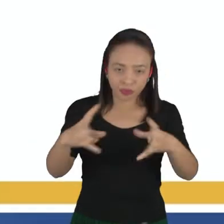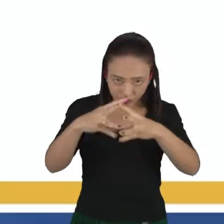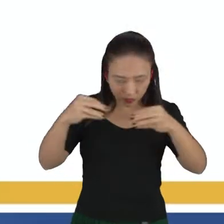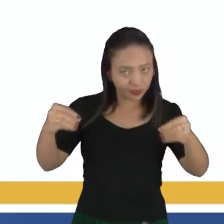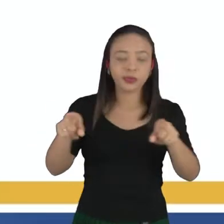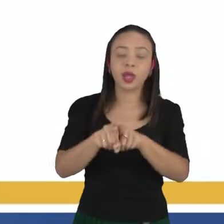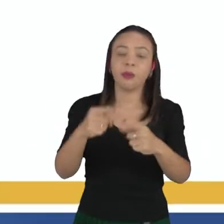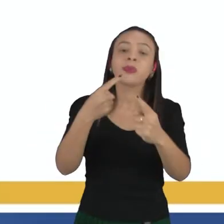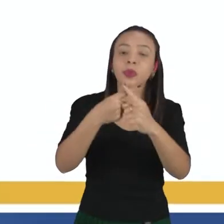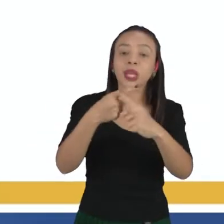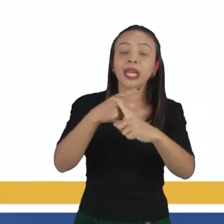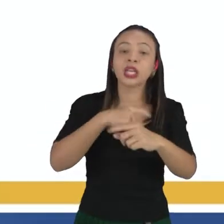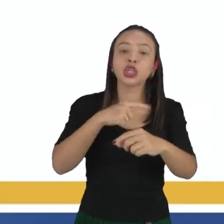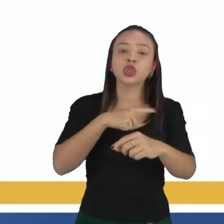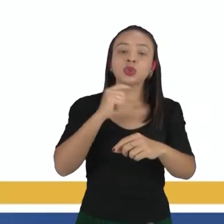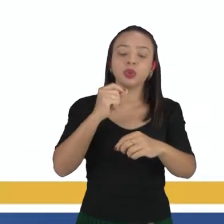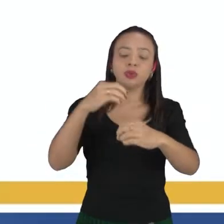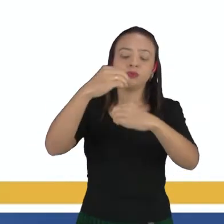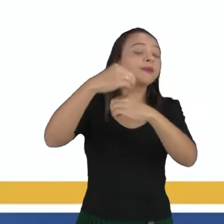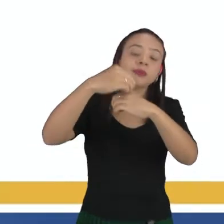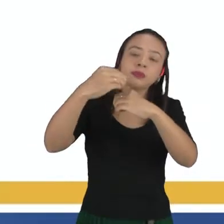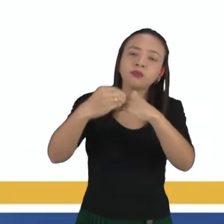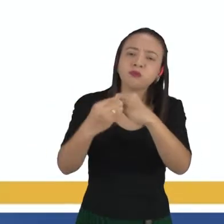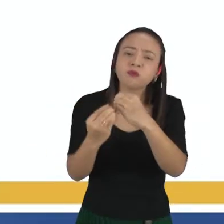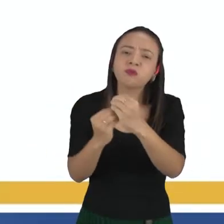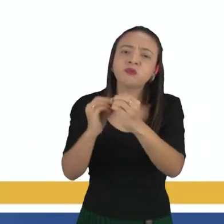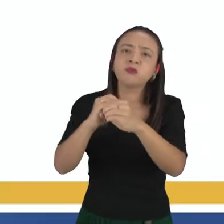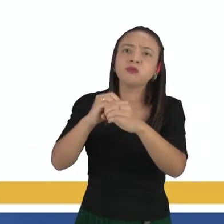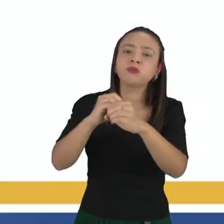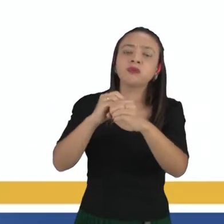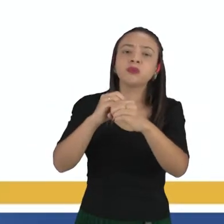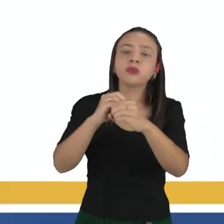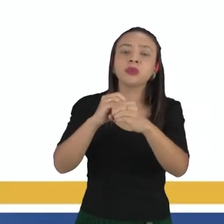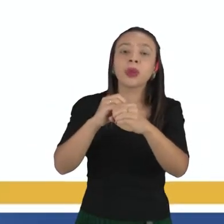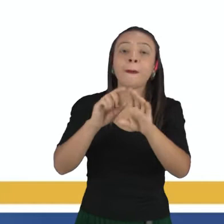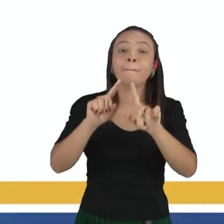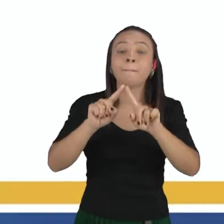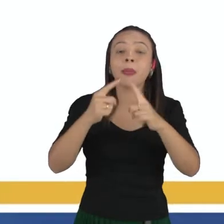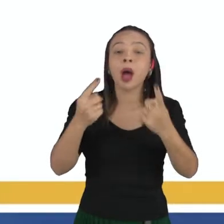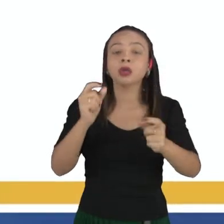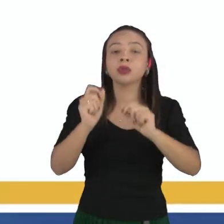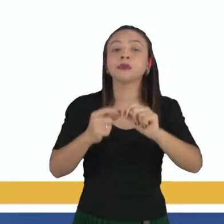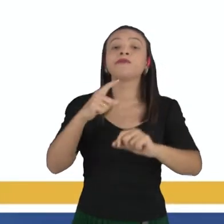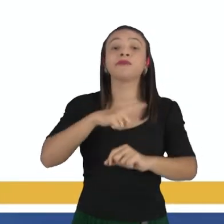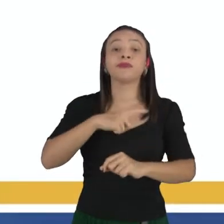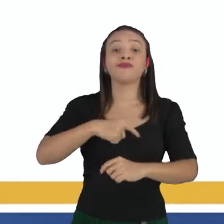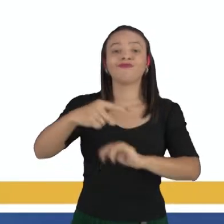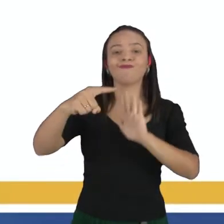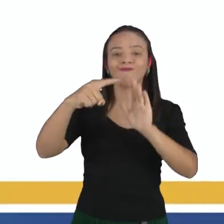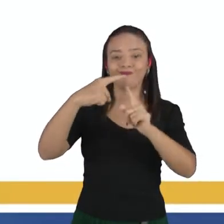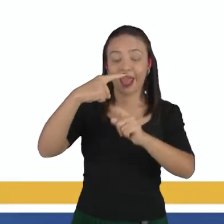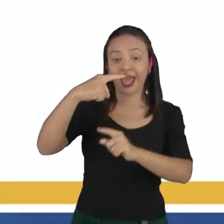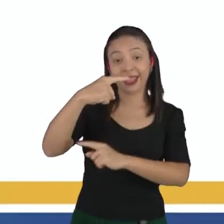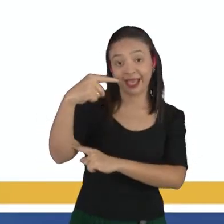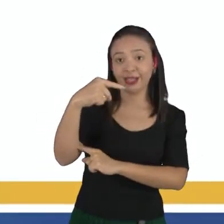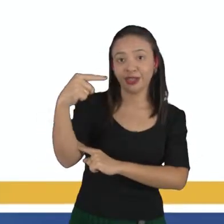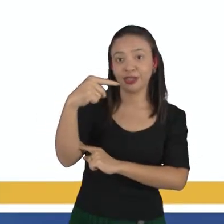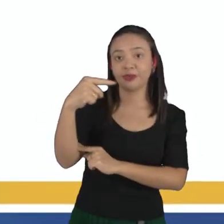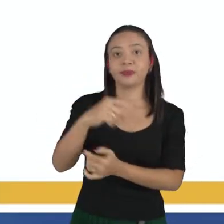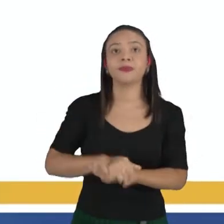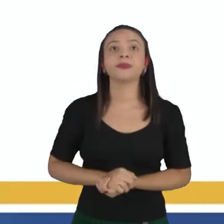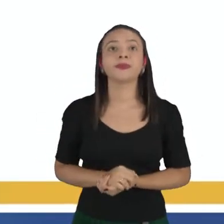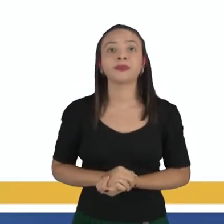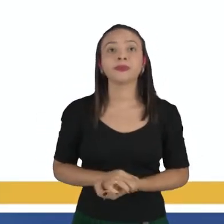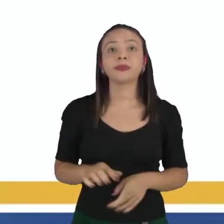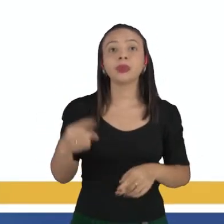partículas incrustadas nessa massa homogênea só com cargas negativas. Terceiro modelo atômico, aí nós temos